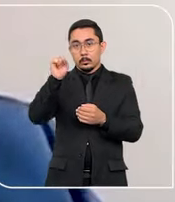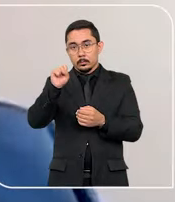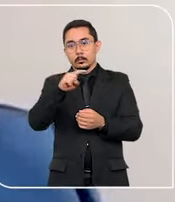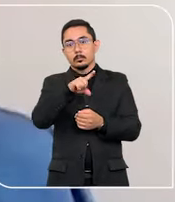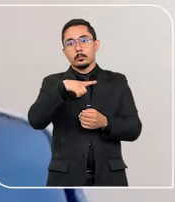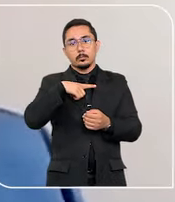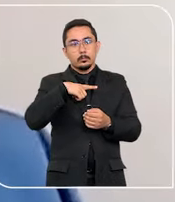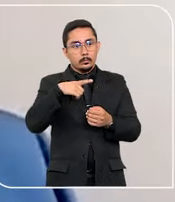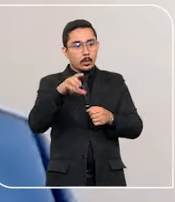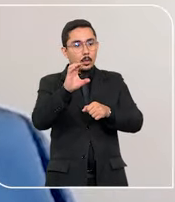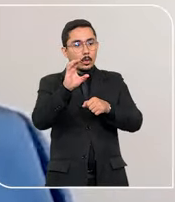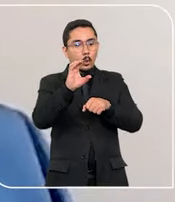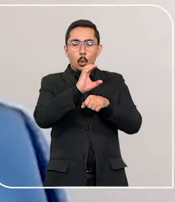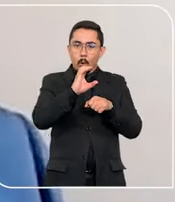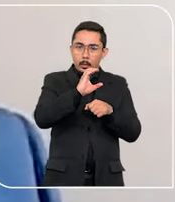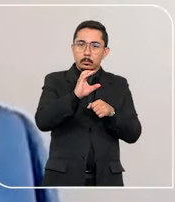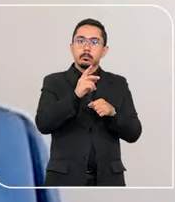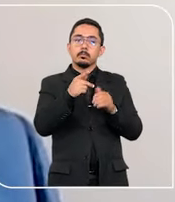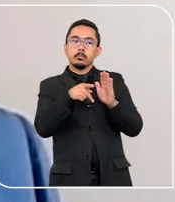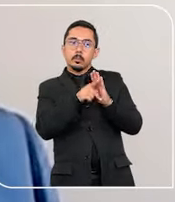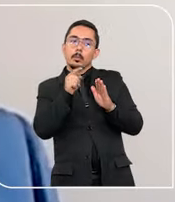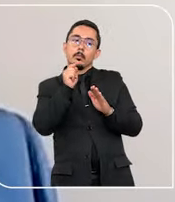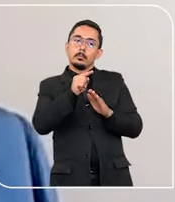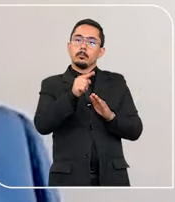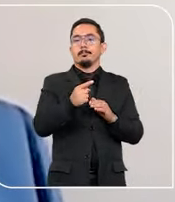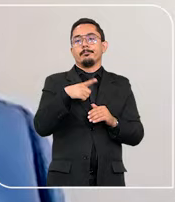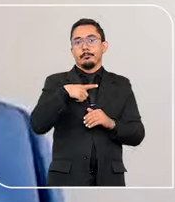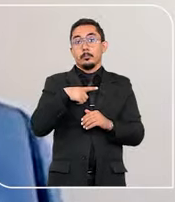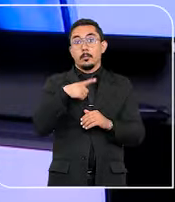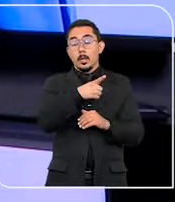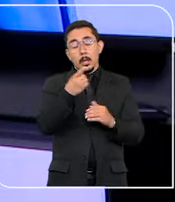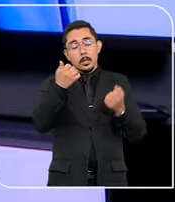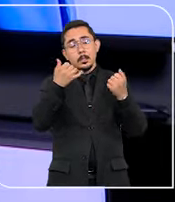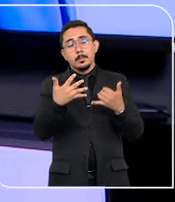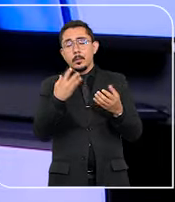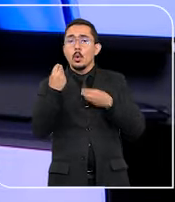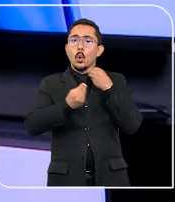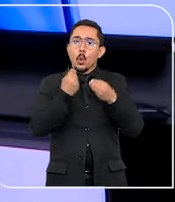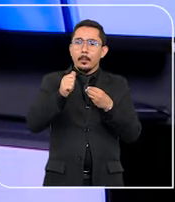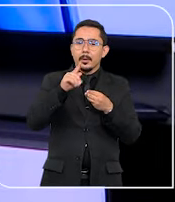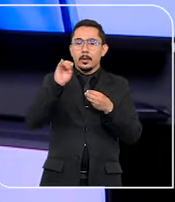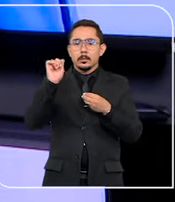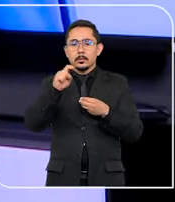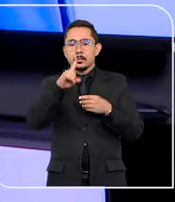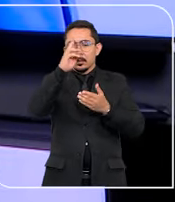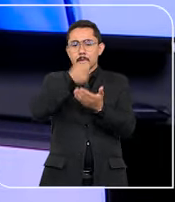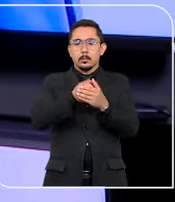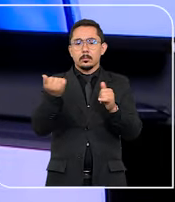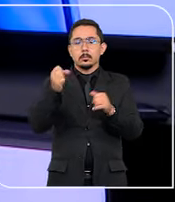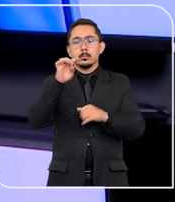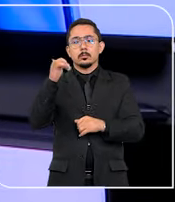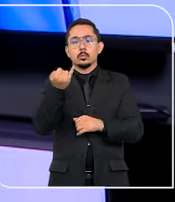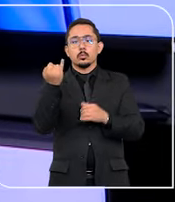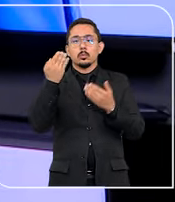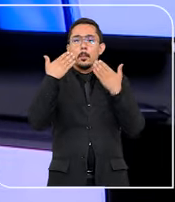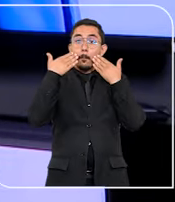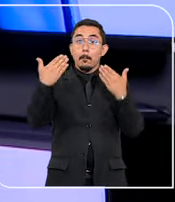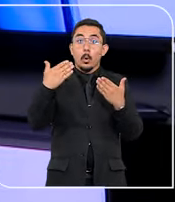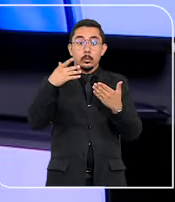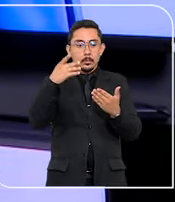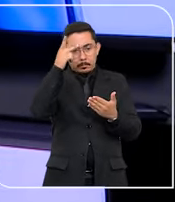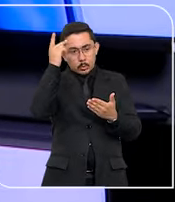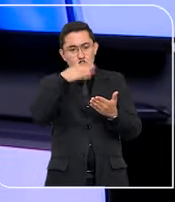Lucas Duarte Kelly é paciente com diabetes e coordenador jurídico da associação. Ele explica como é a atuação da ADIS e o que a decisão do STJ